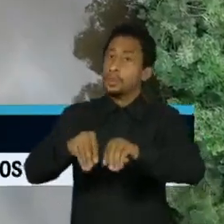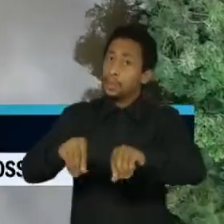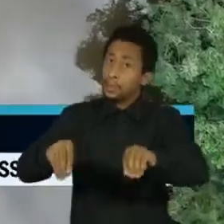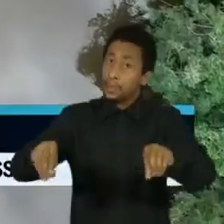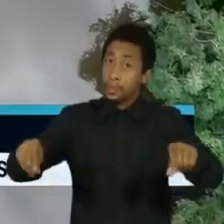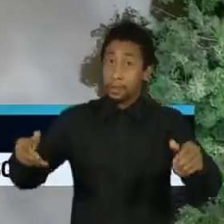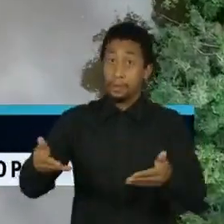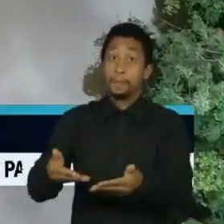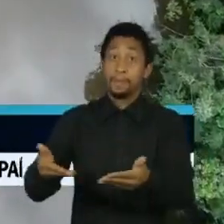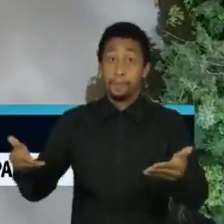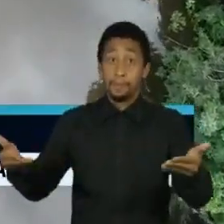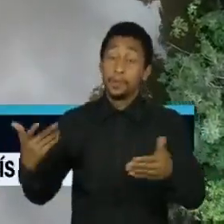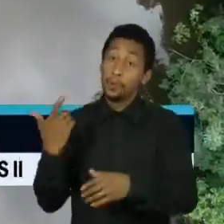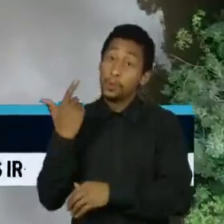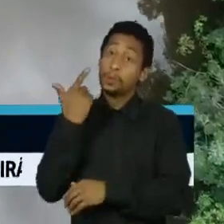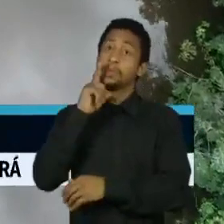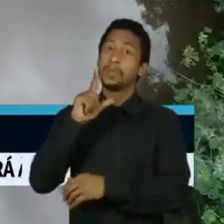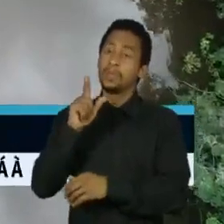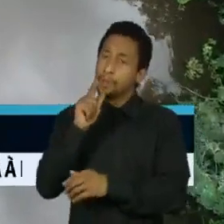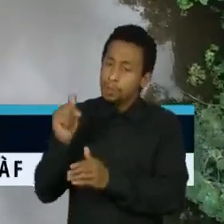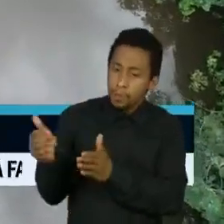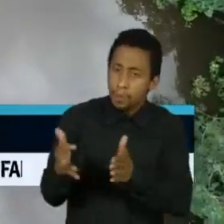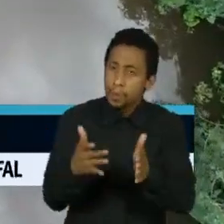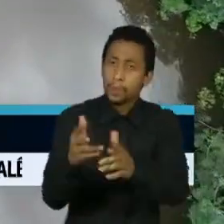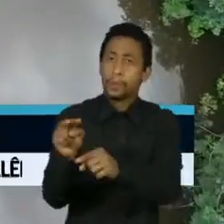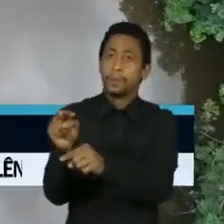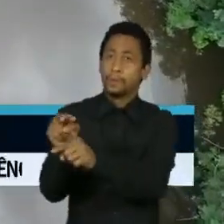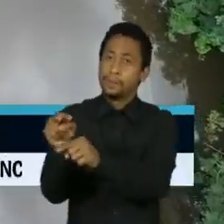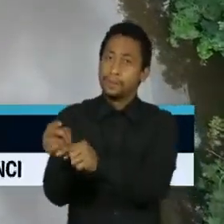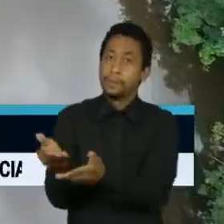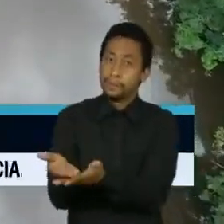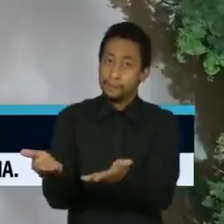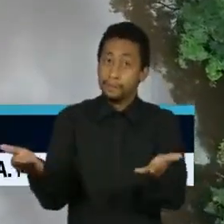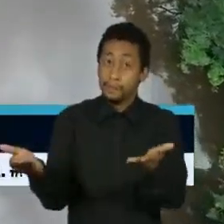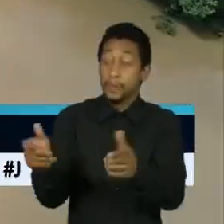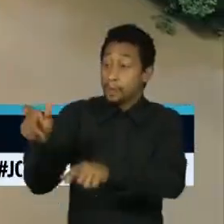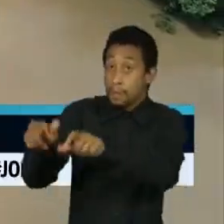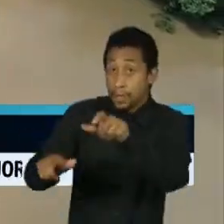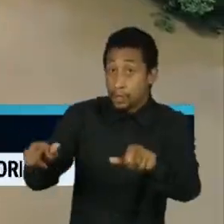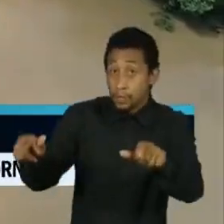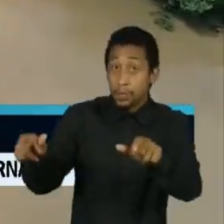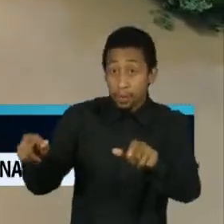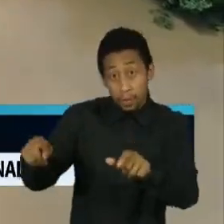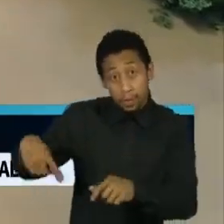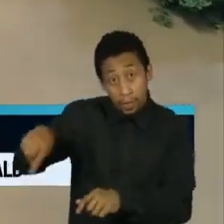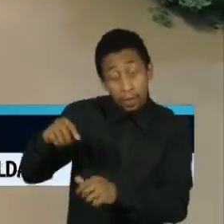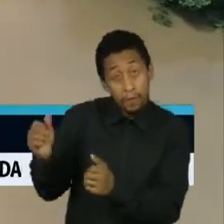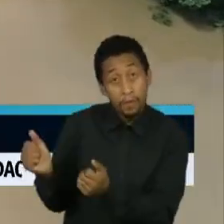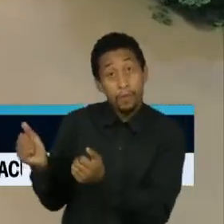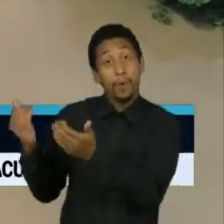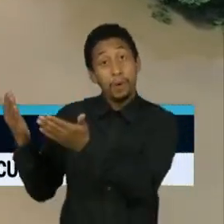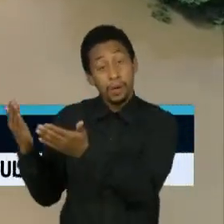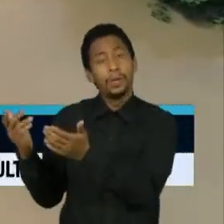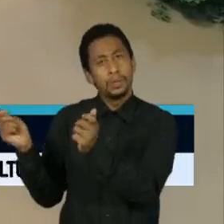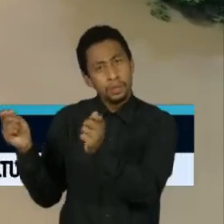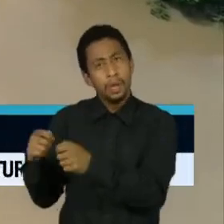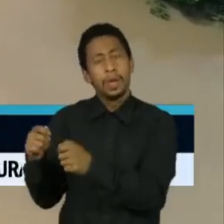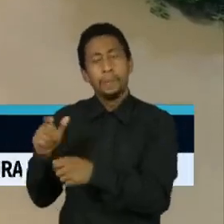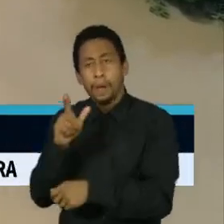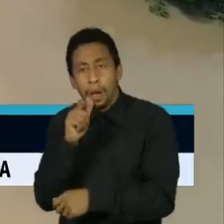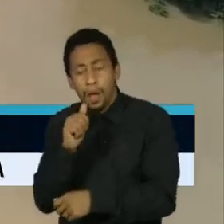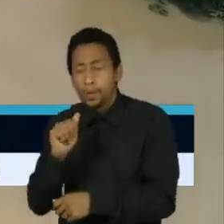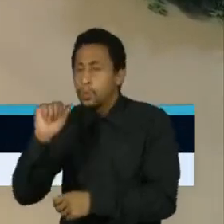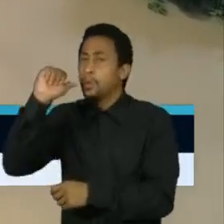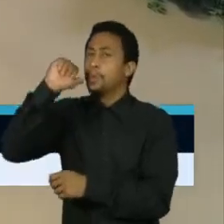onde eles conseguem cuidar da nascente desses rios. E aí quem está aqui fora, que somos nós, a gente consegue beber água, gente consegue tomar